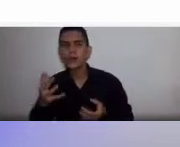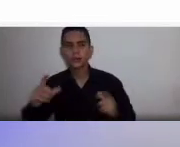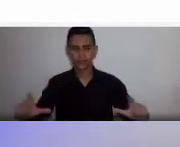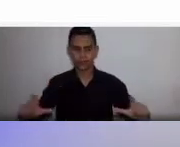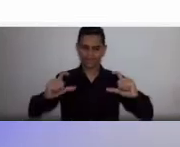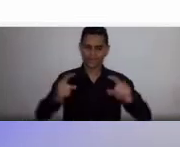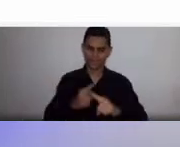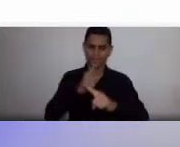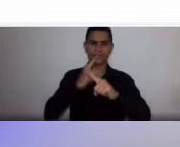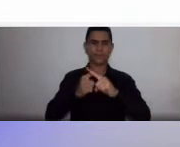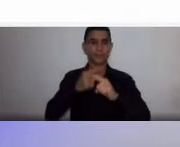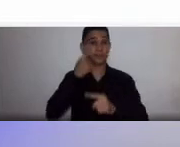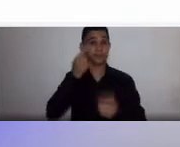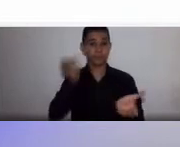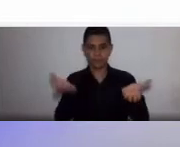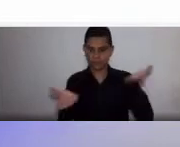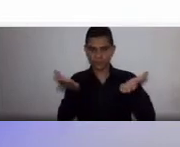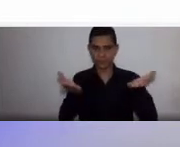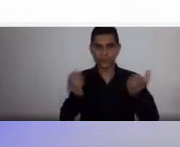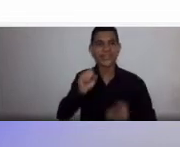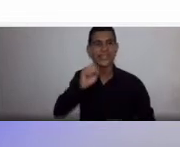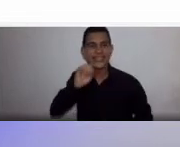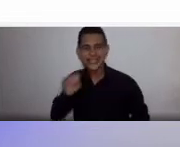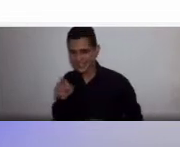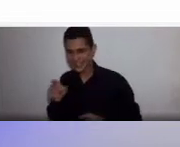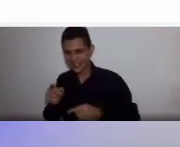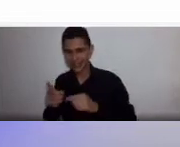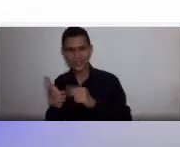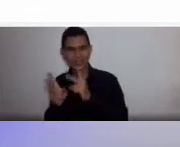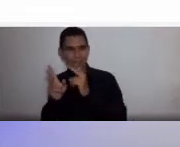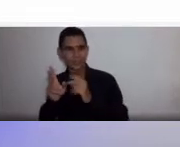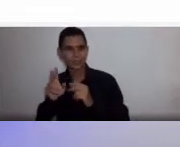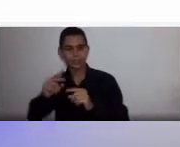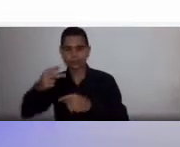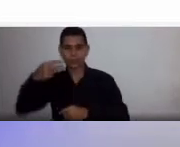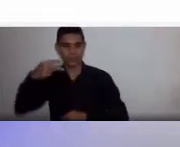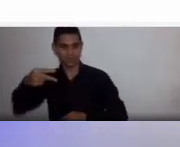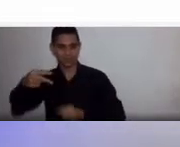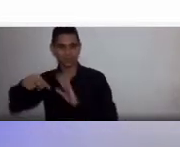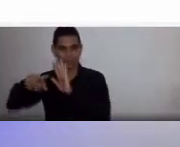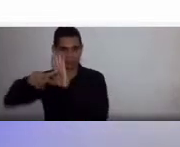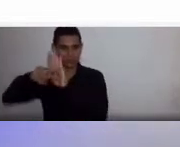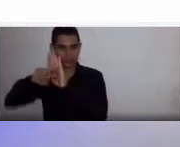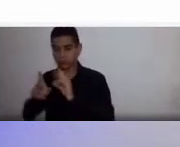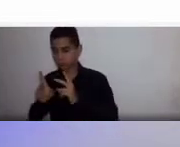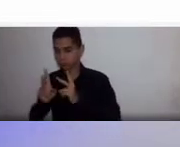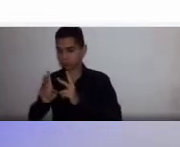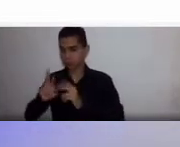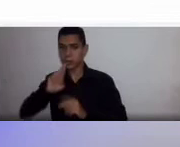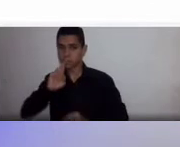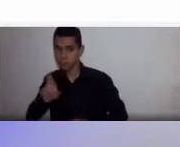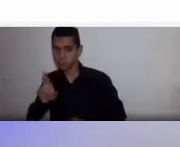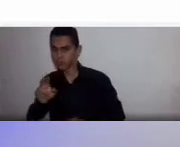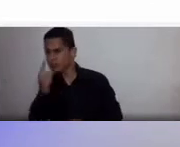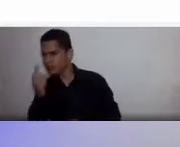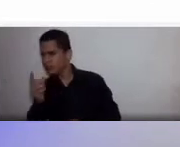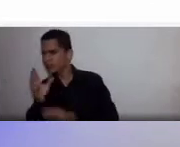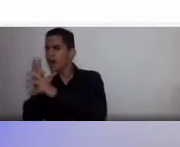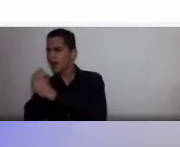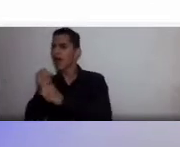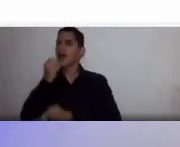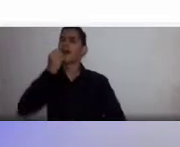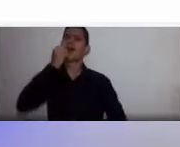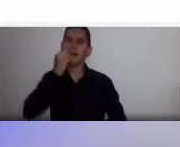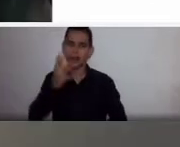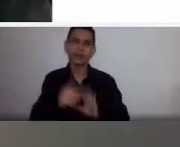for o hematócrito final, ou seja, mais baixo, maior a quantidade que a gente vai retirar. De maneira que o resultado pode ser melhor e